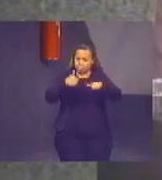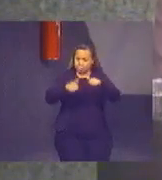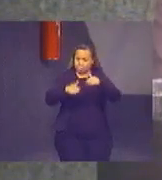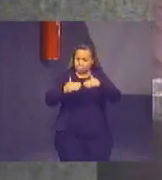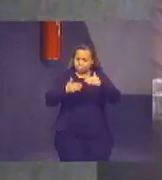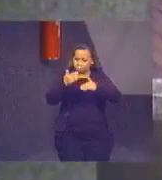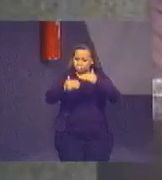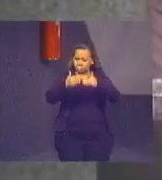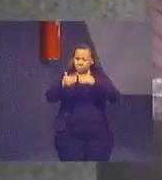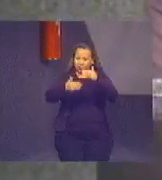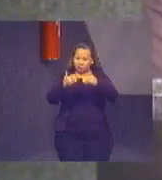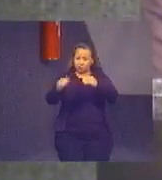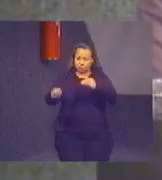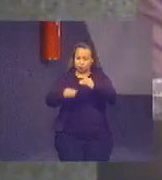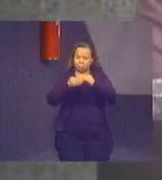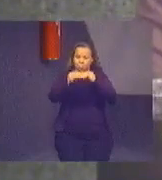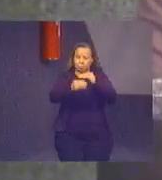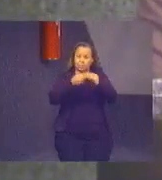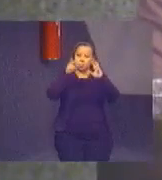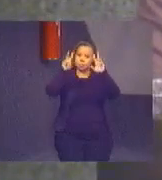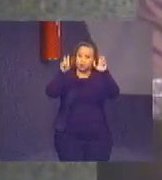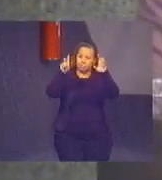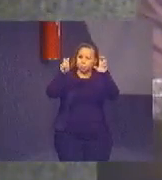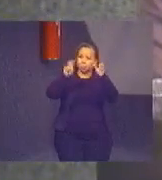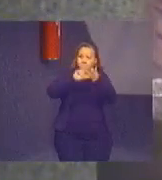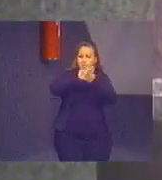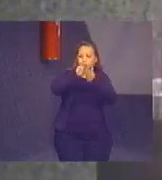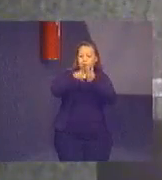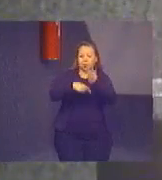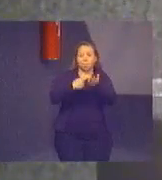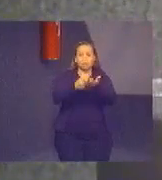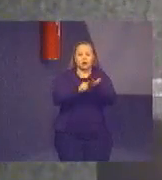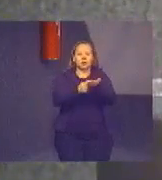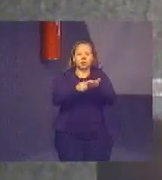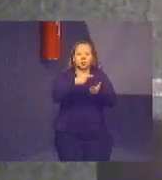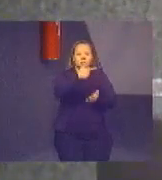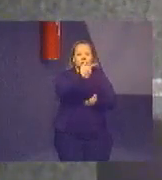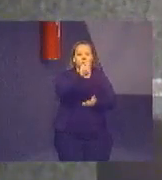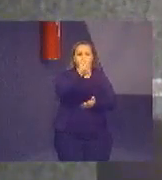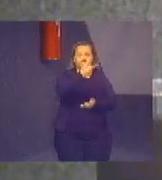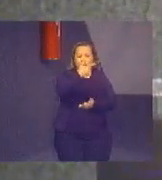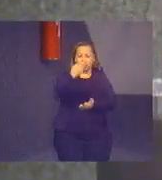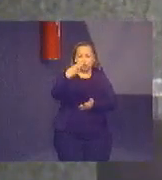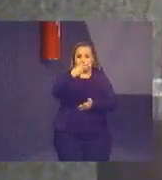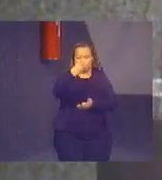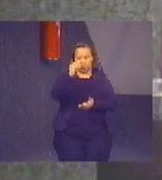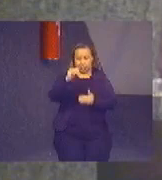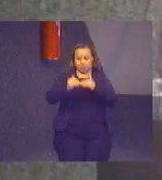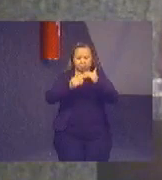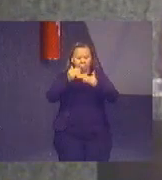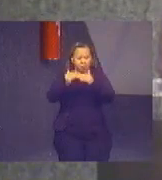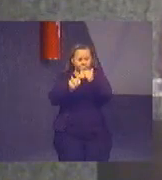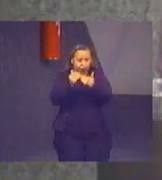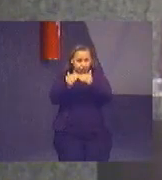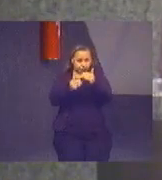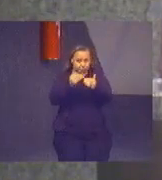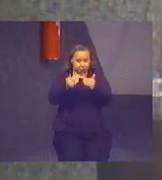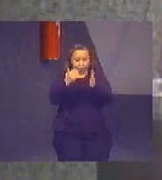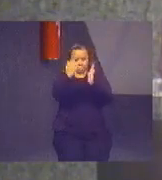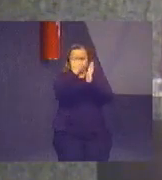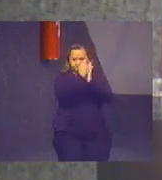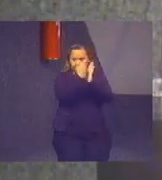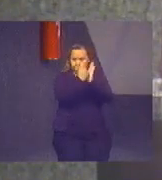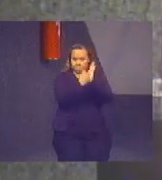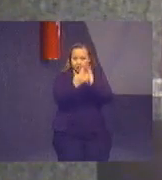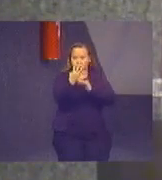implementação de diversos aspectos da Agenda 2030. Para isso, foi desenvolvida uma escala de